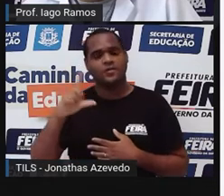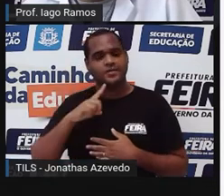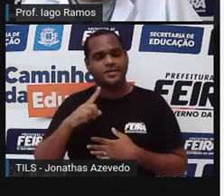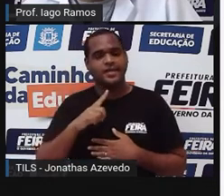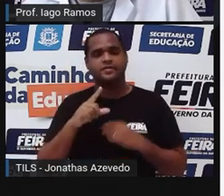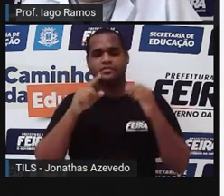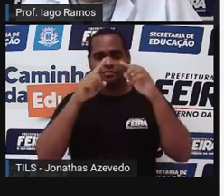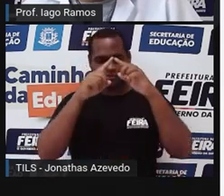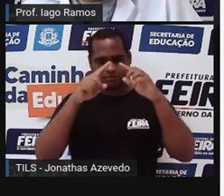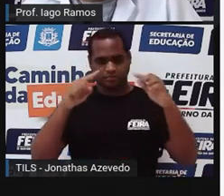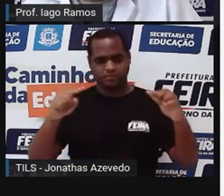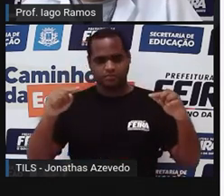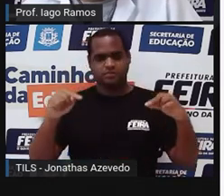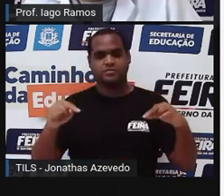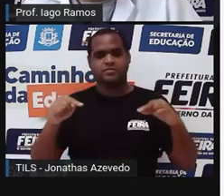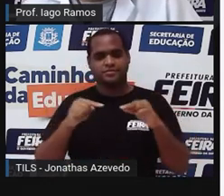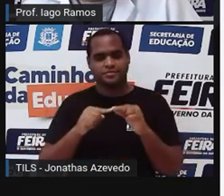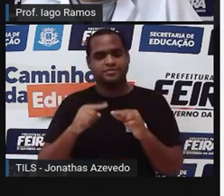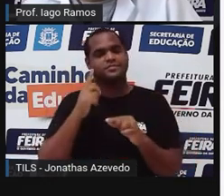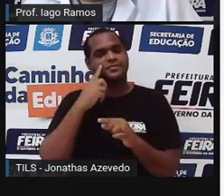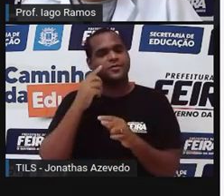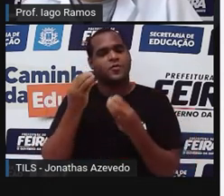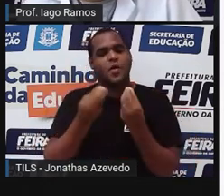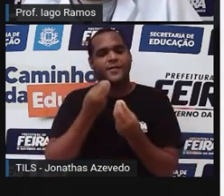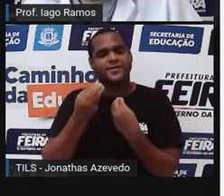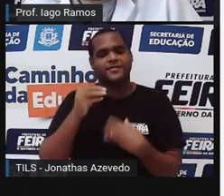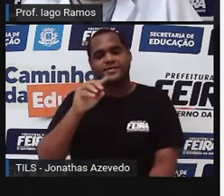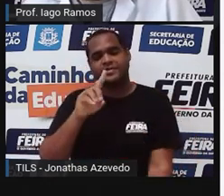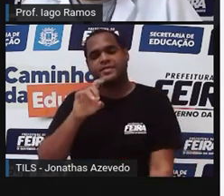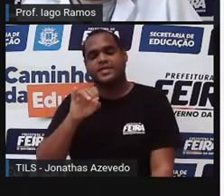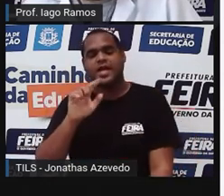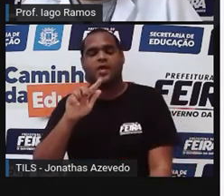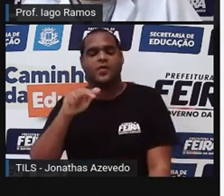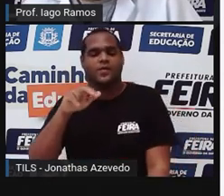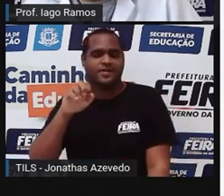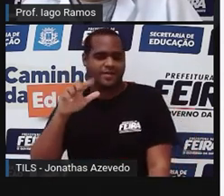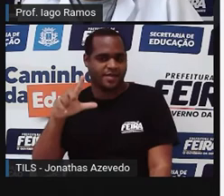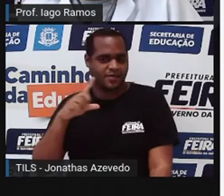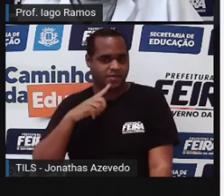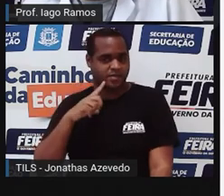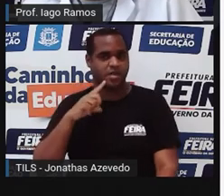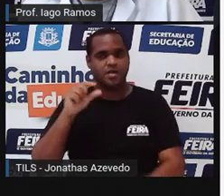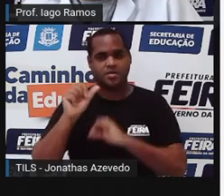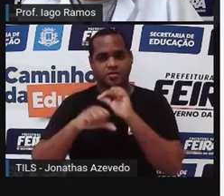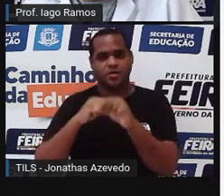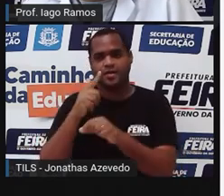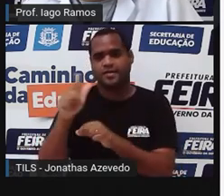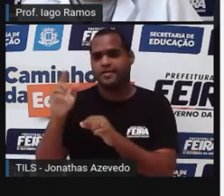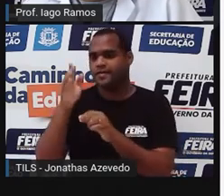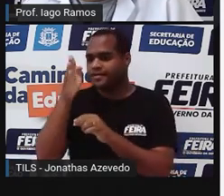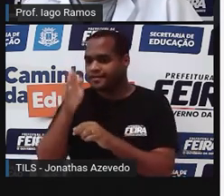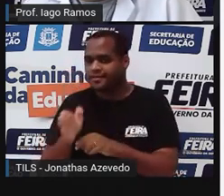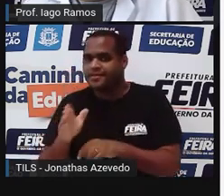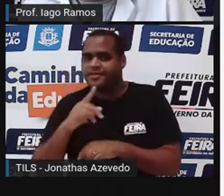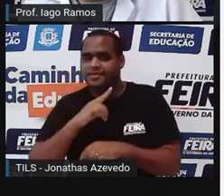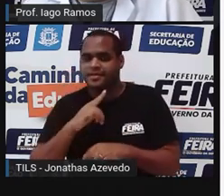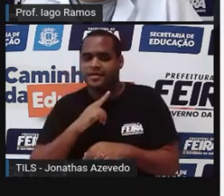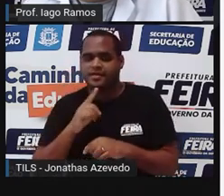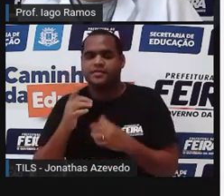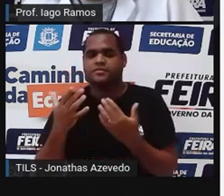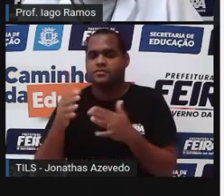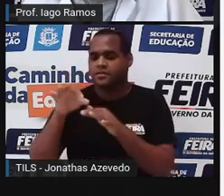aqui, que estava em pé, a gente chama isso de diagonal, a gente trouxe aqui para o lado e a gente viu que era